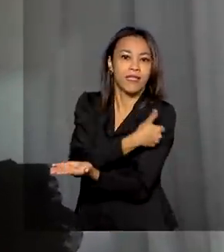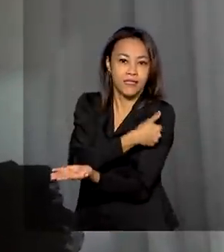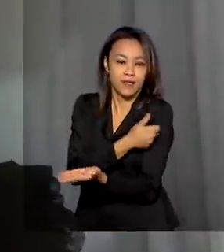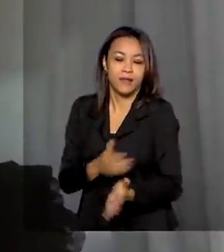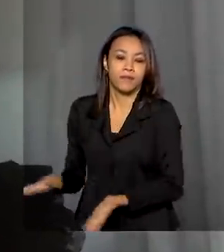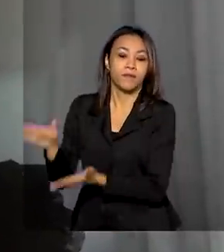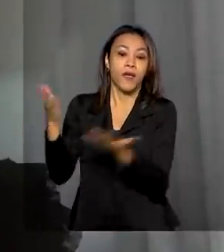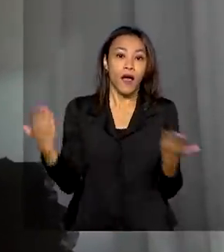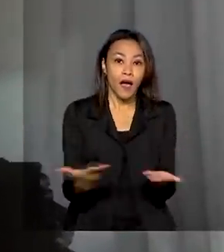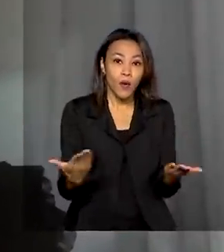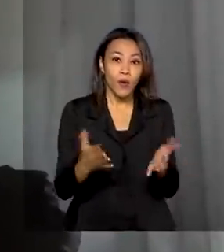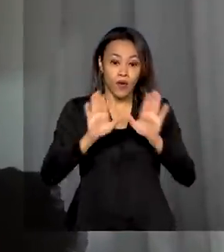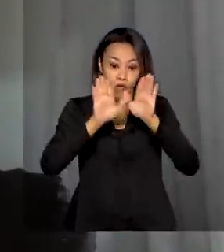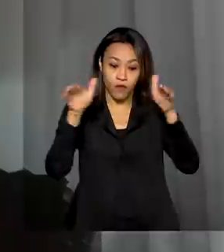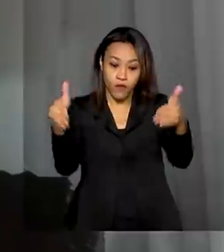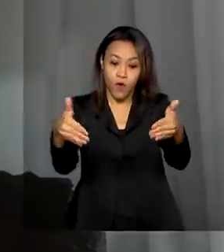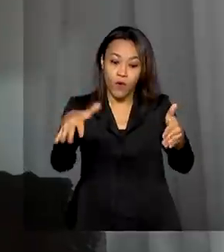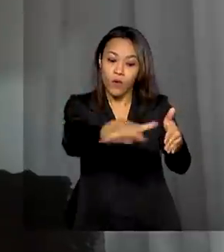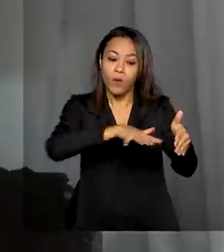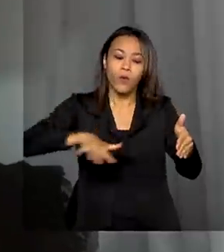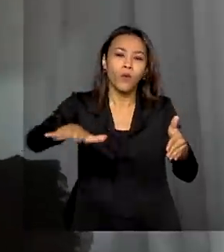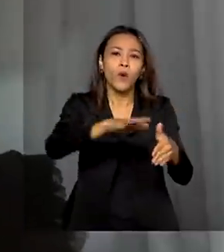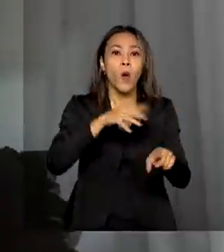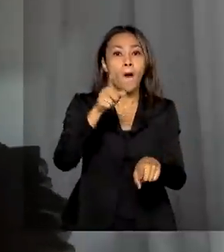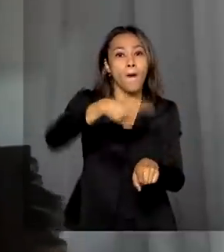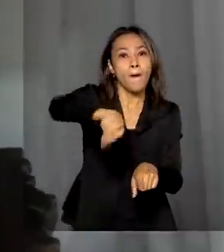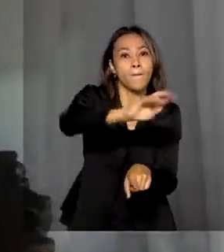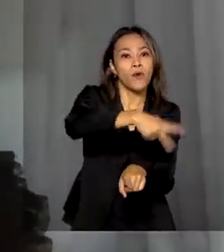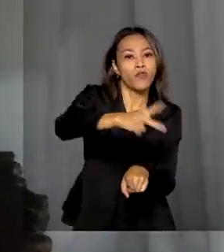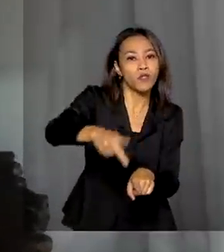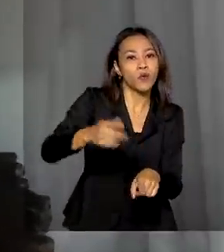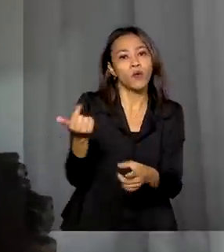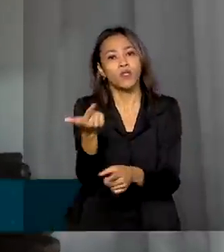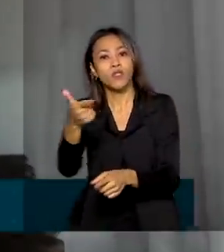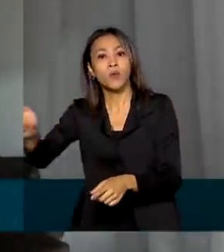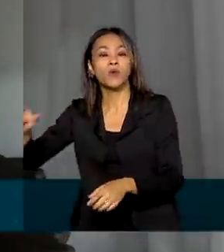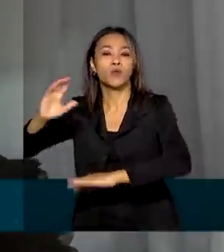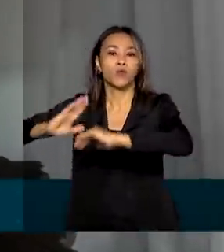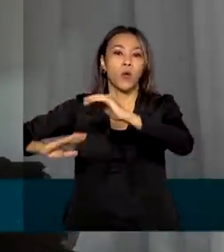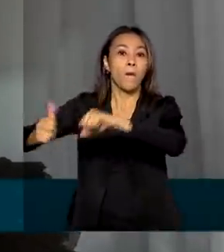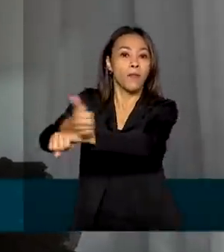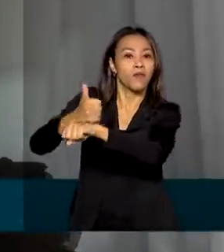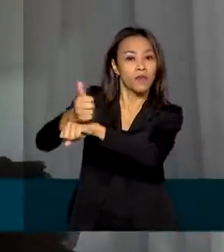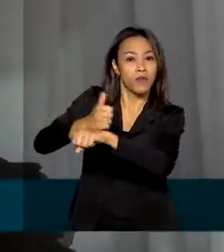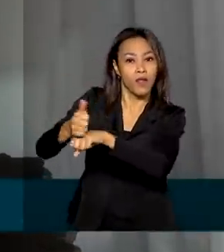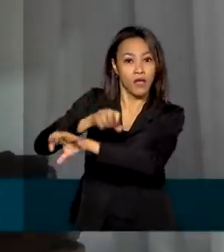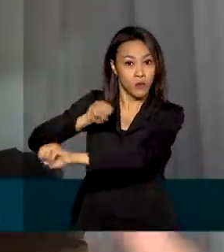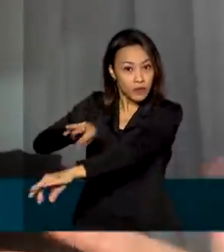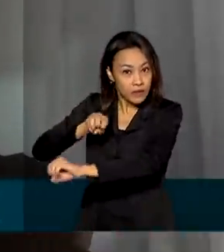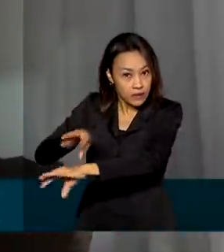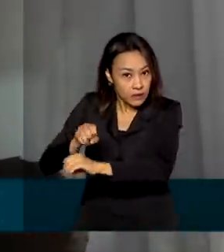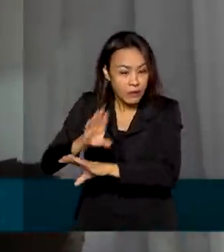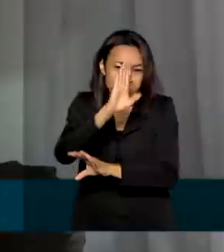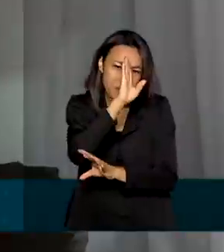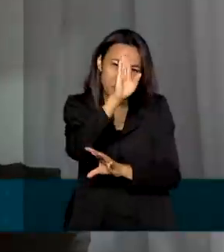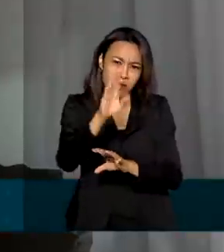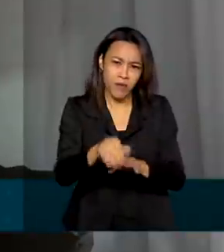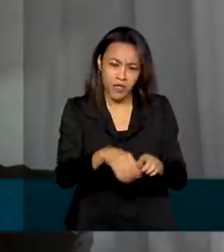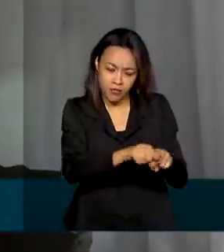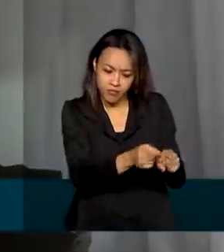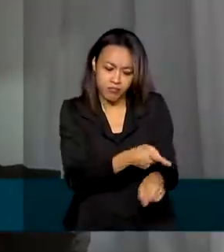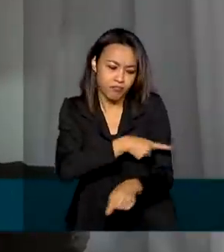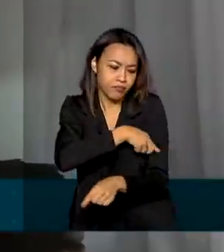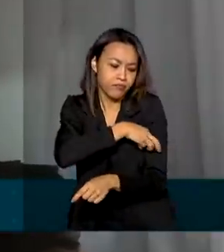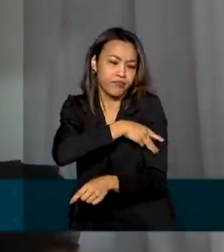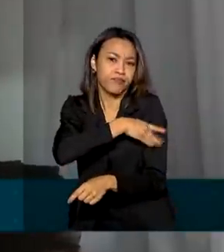do grupo prioritário para a vacina os professores e os outros profissionais da educação, principalmente aqueles que trabalham com as primeiras séries do